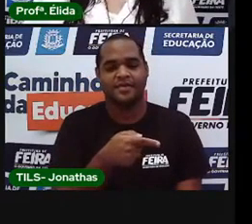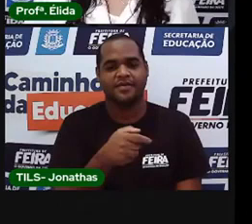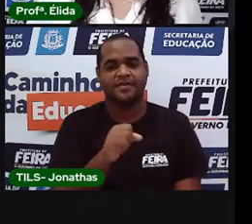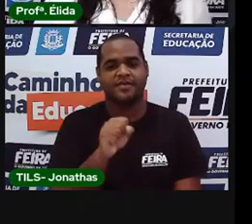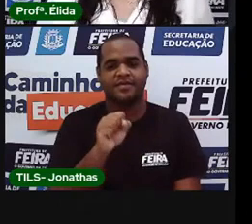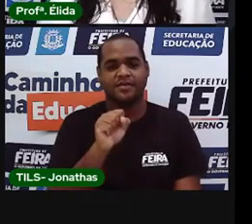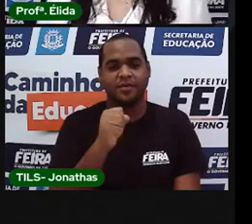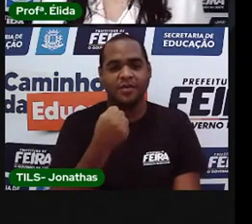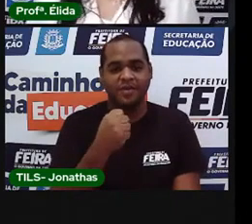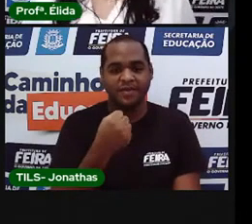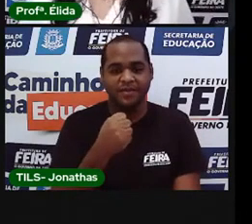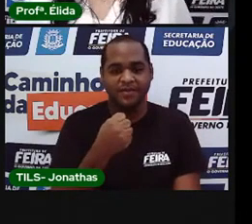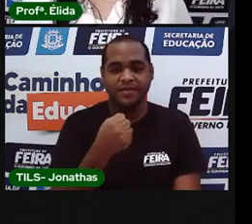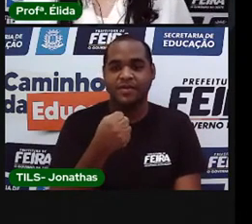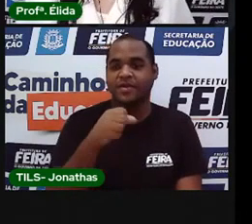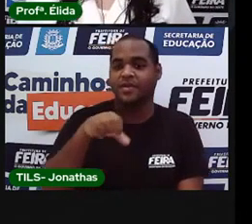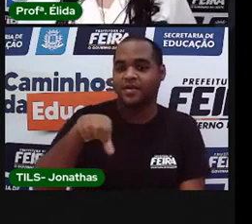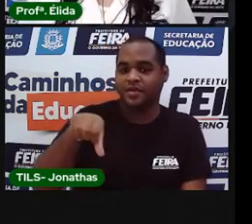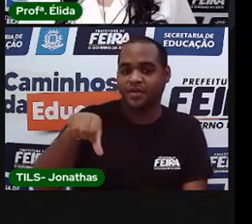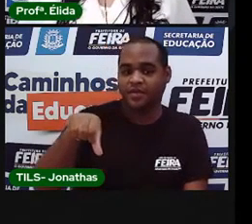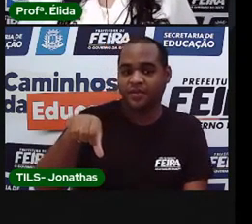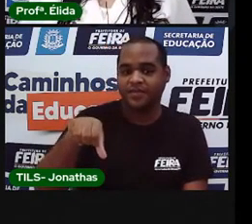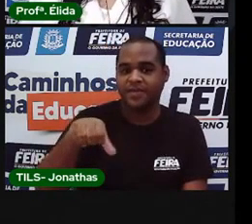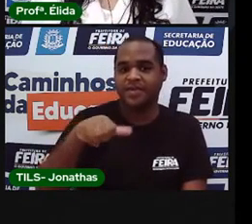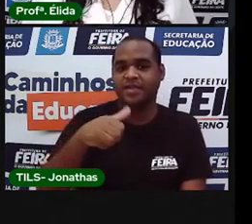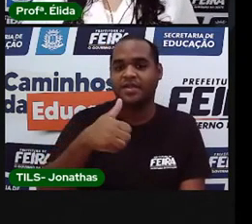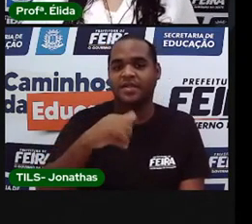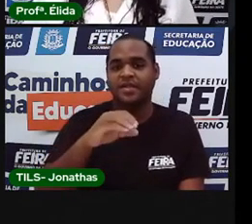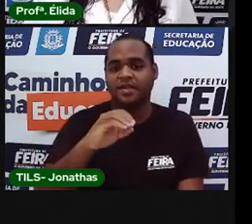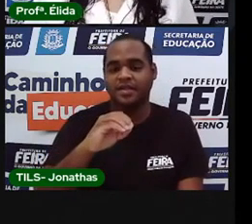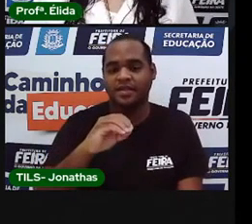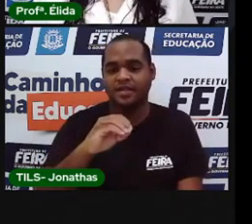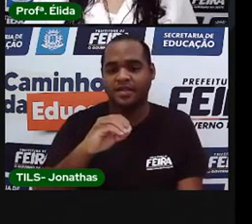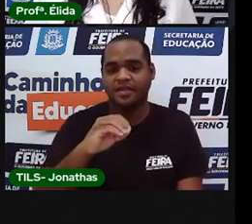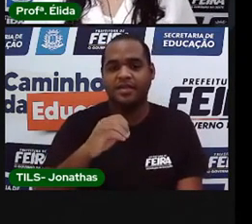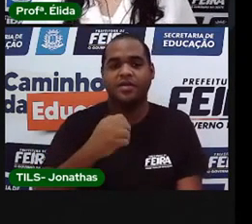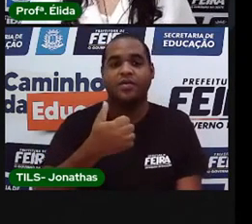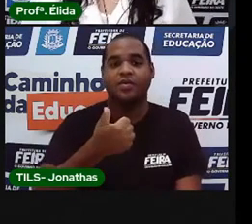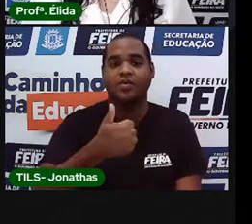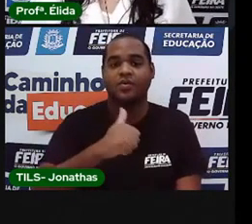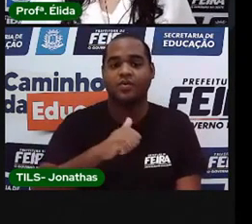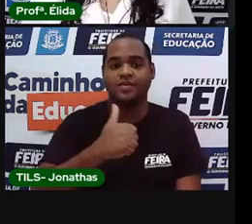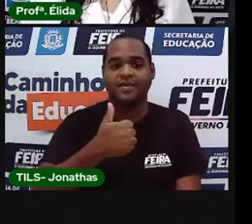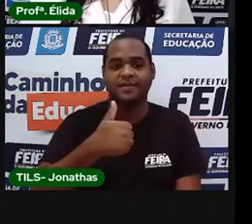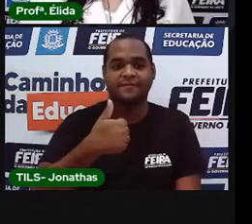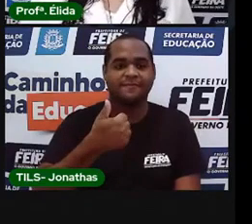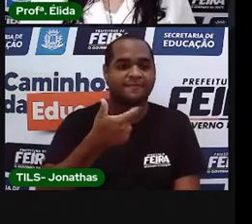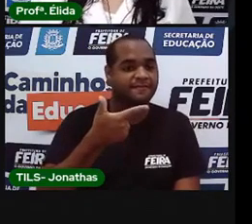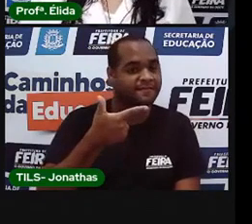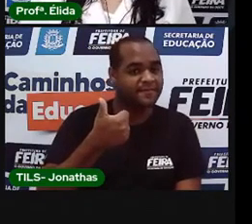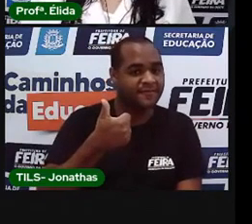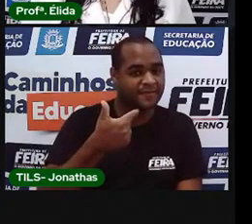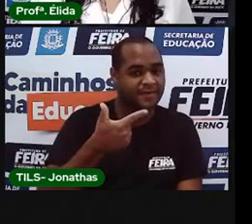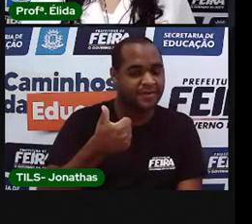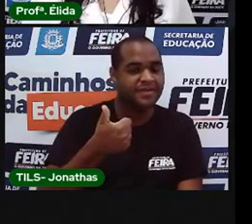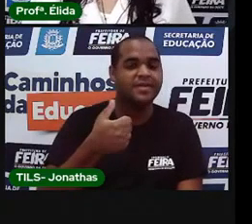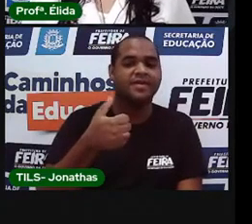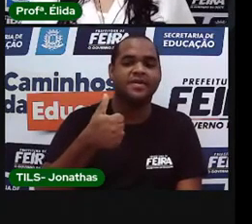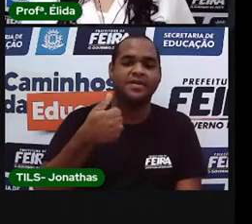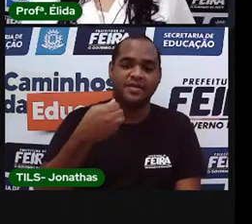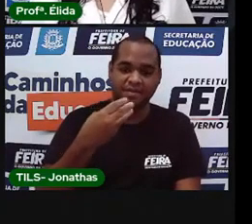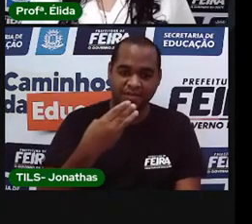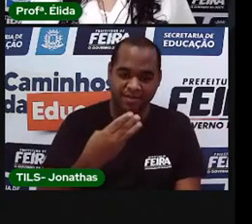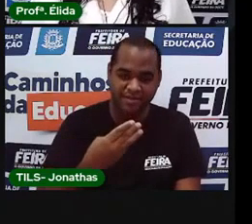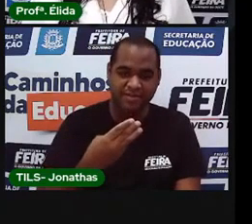sete, oito, nove, dez, onze, doze,